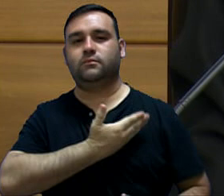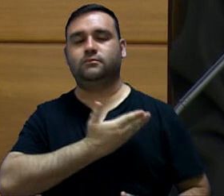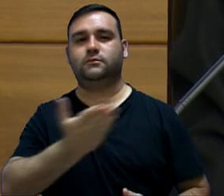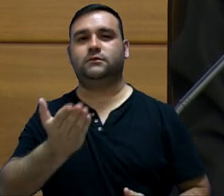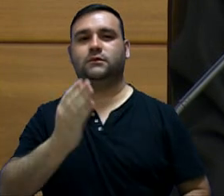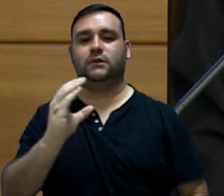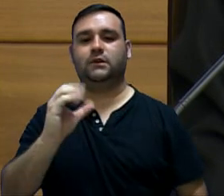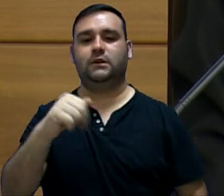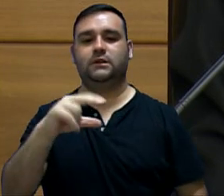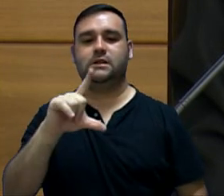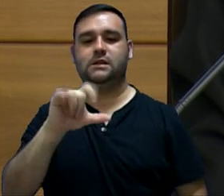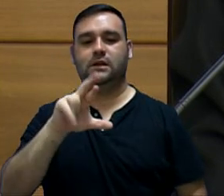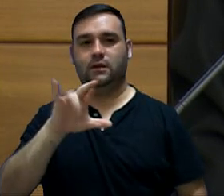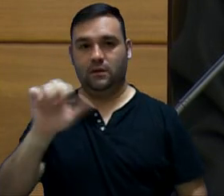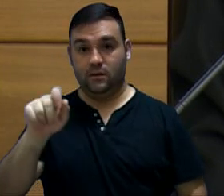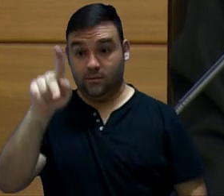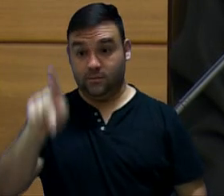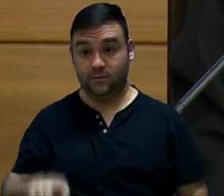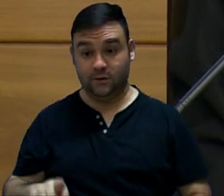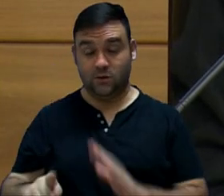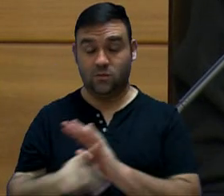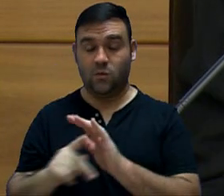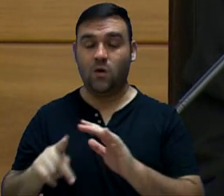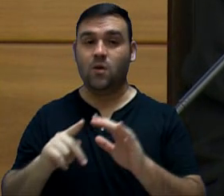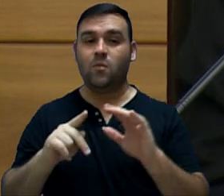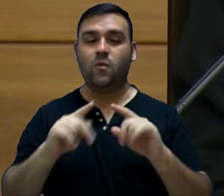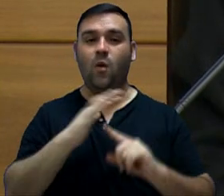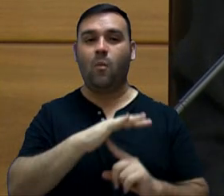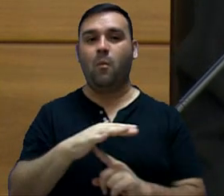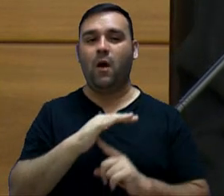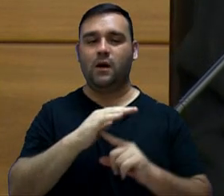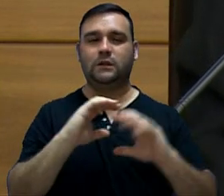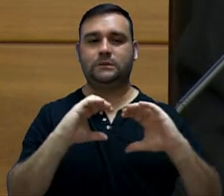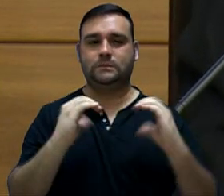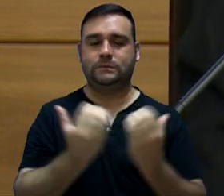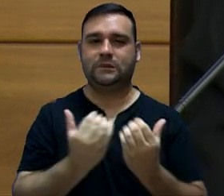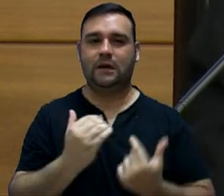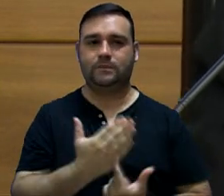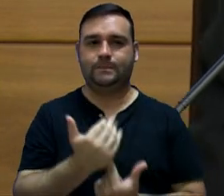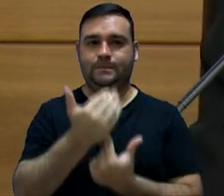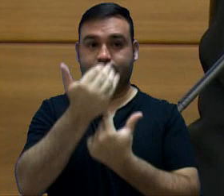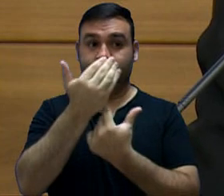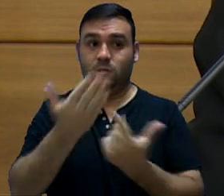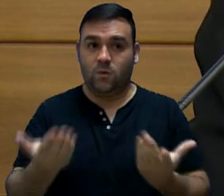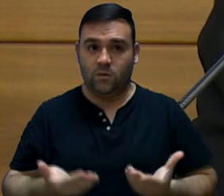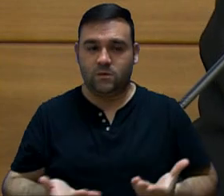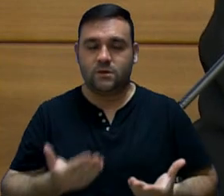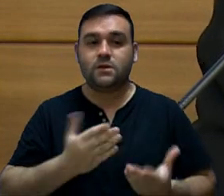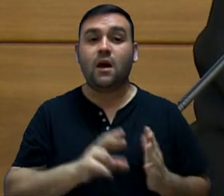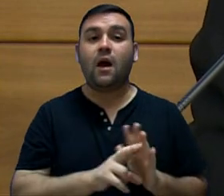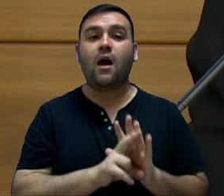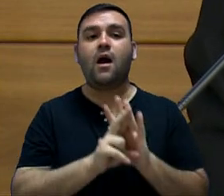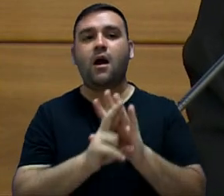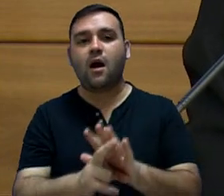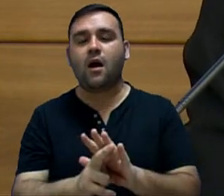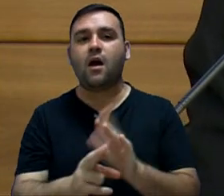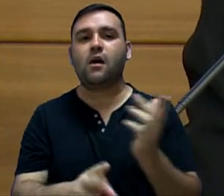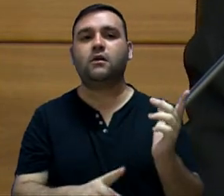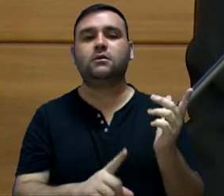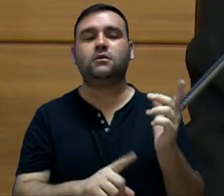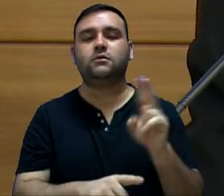Cancelara, presidente do Parque Tecnológico, aqui, então, representando